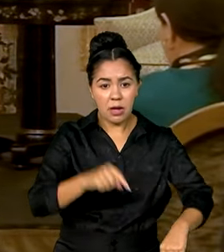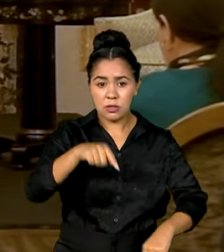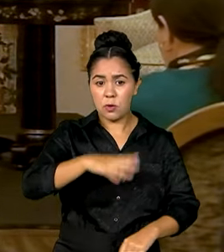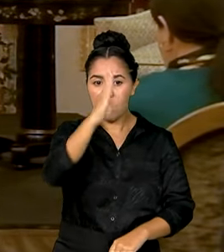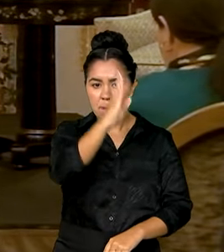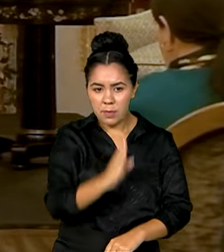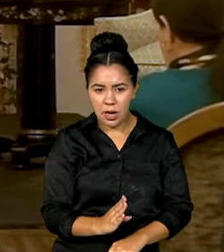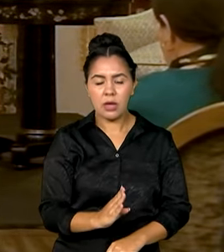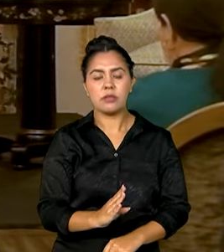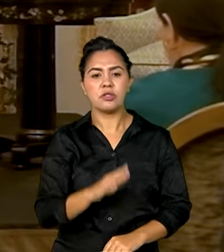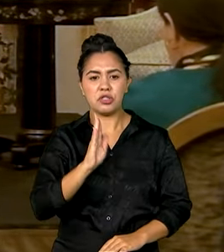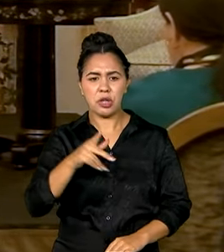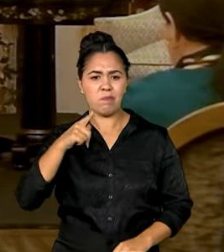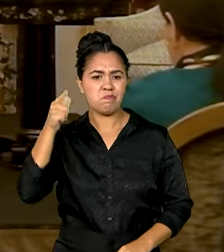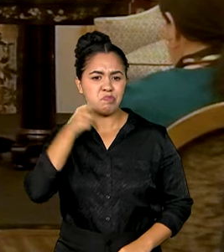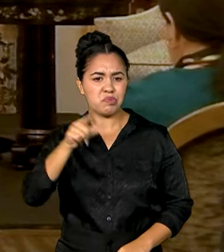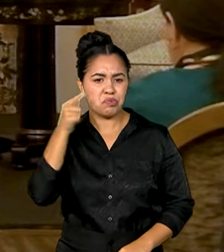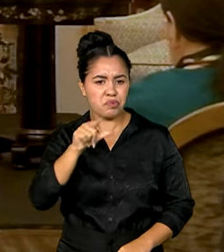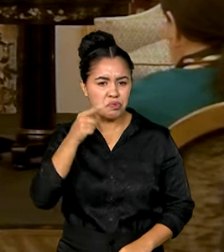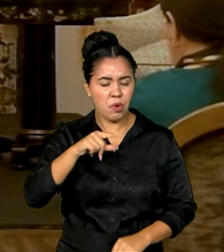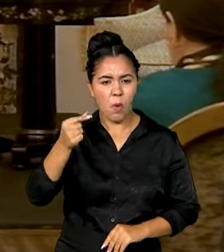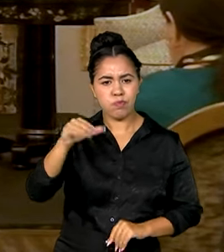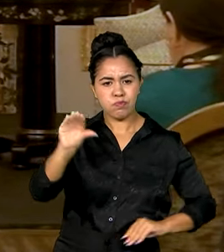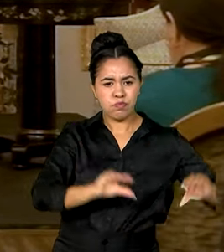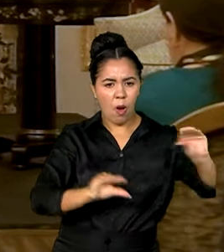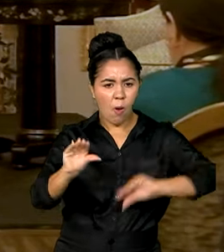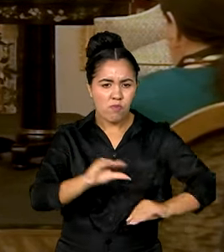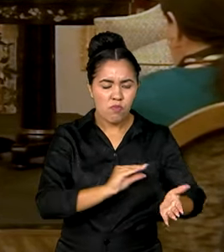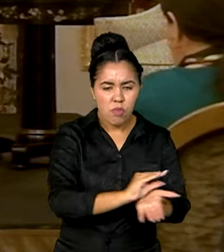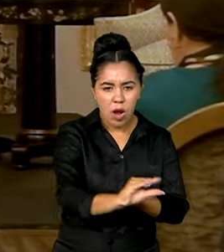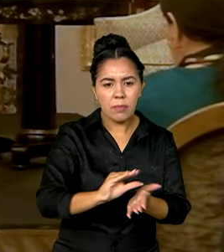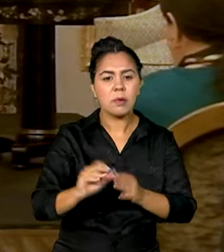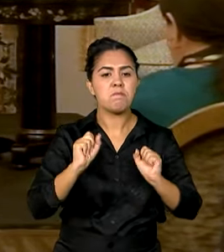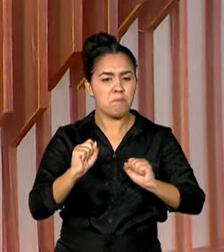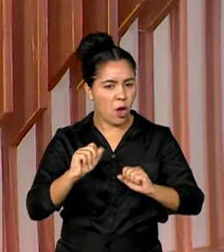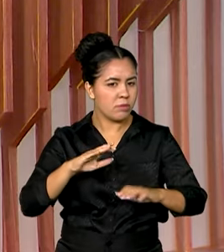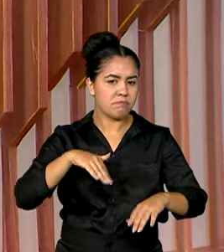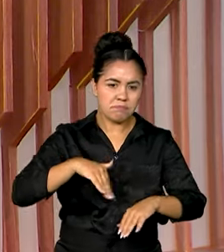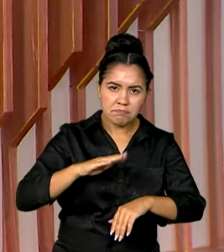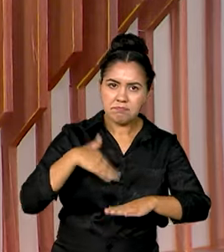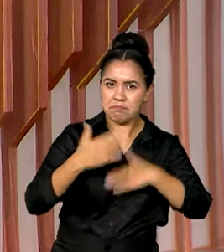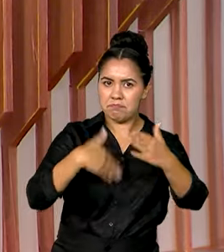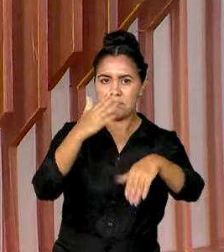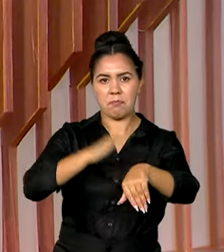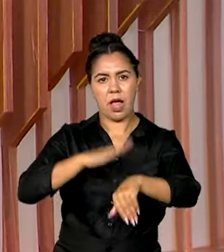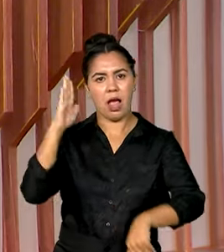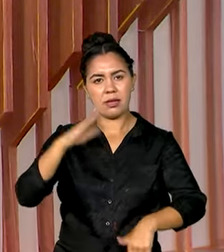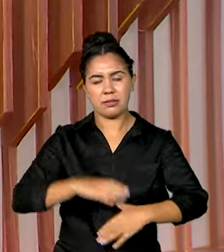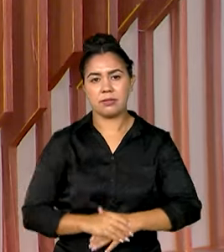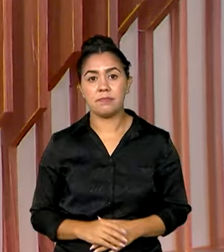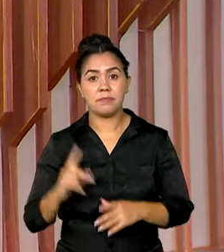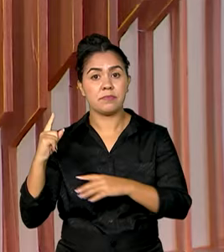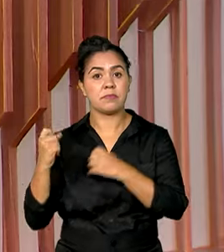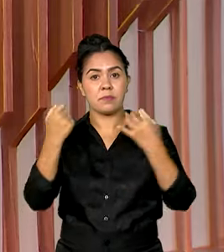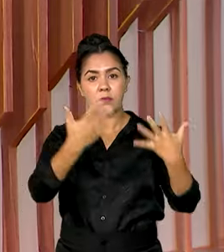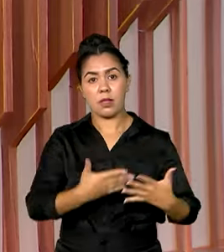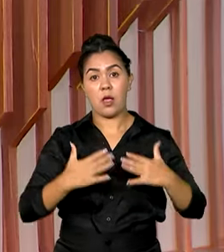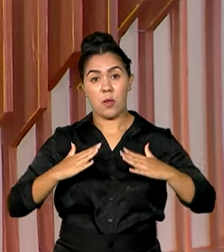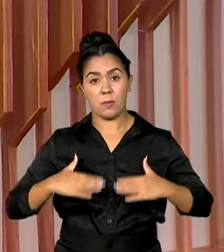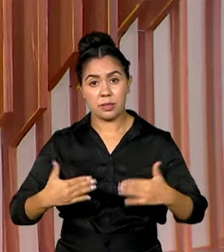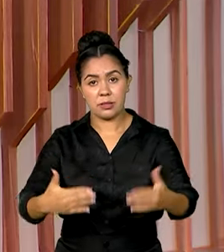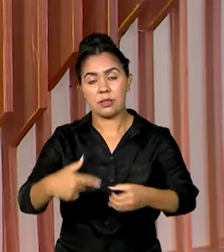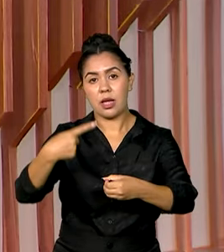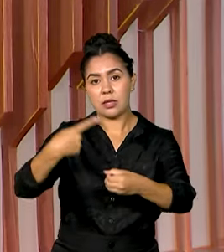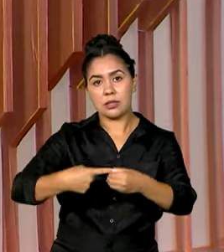grande destino de investimento, e pode ser muito mais. E o Ministério das Cidades assinou a